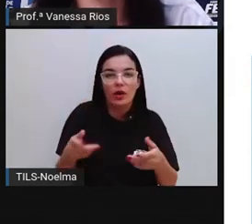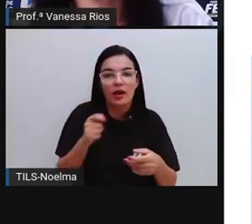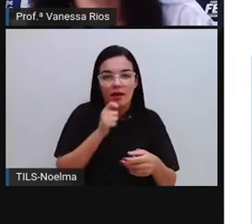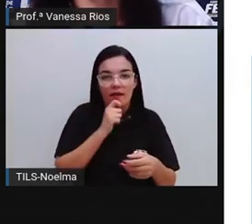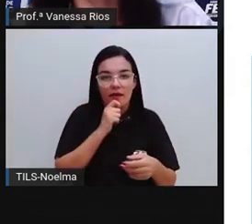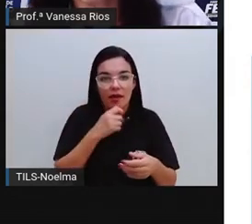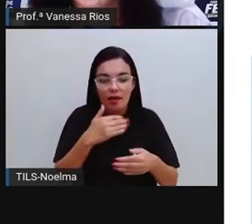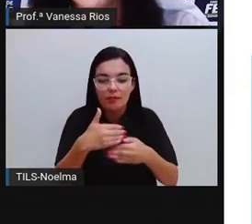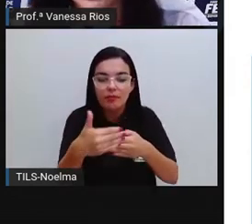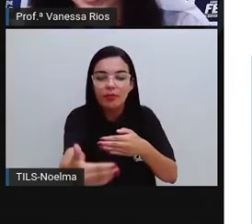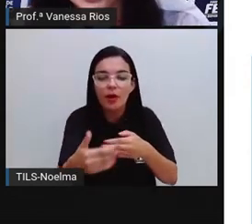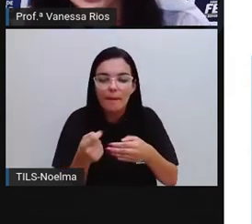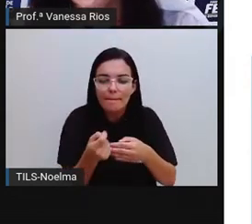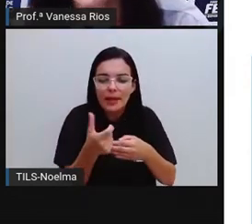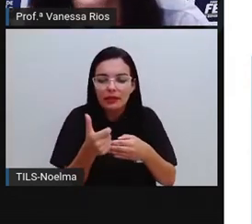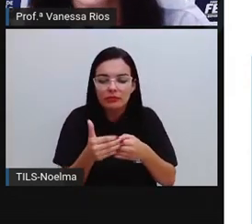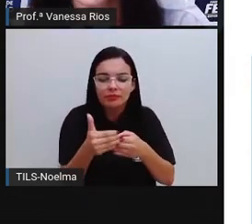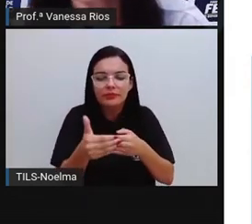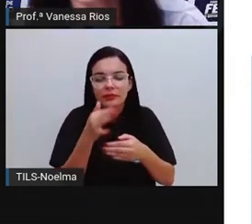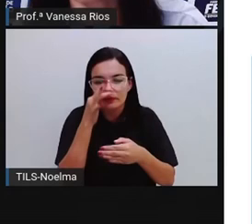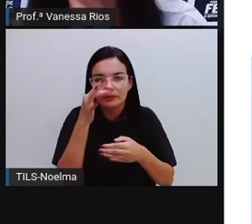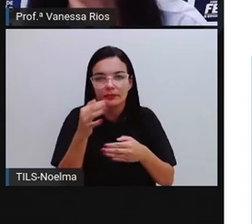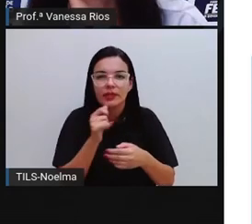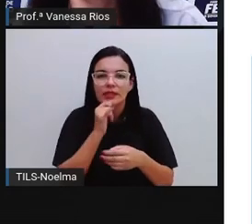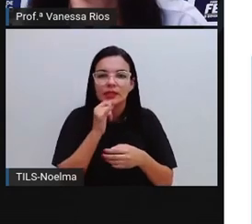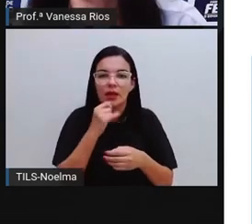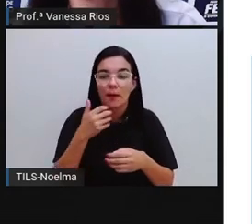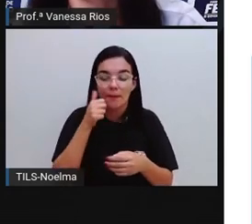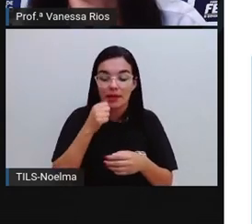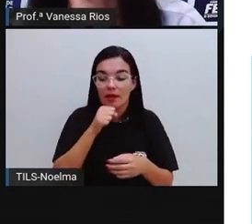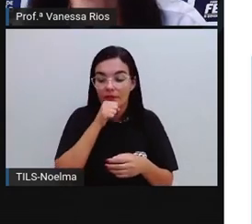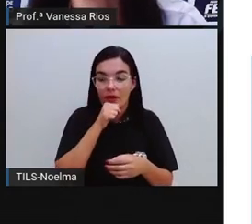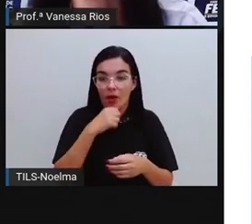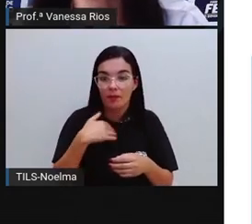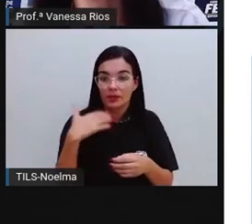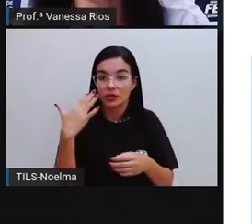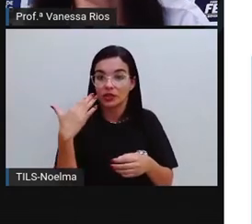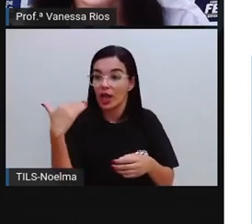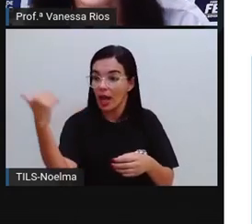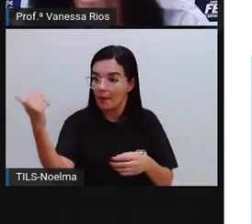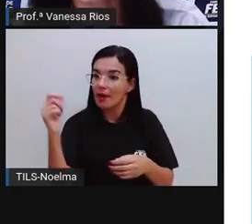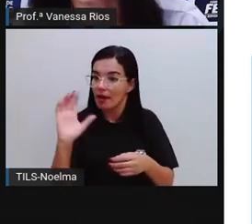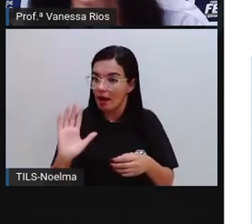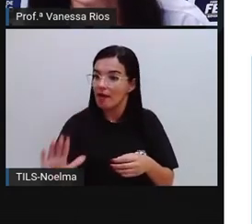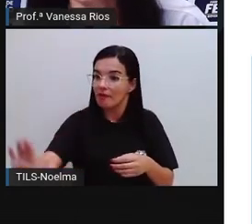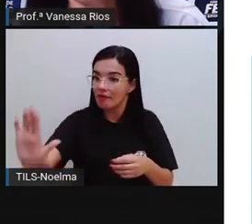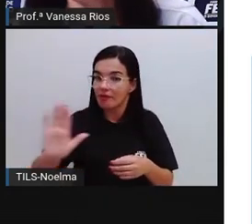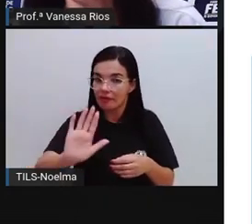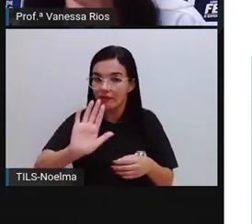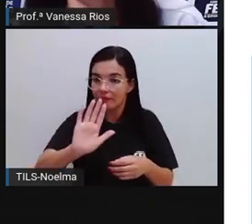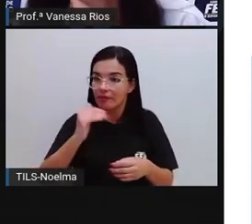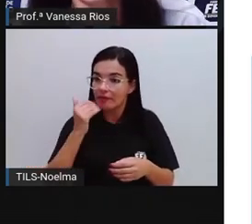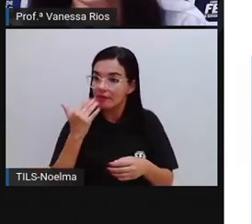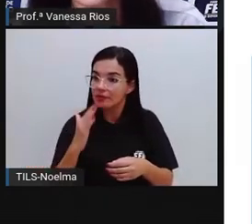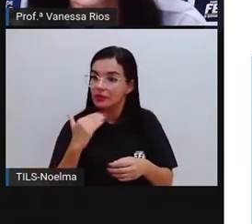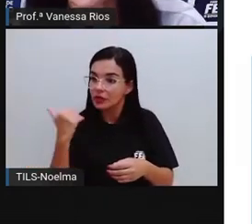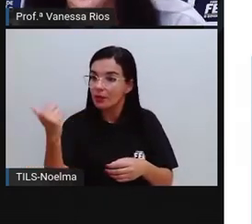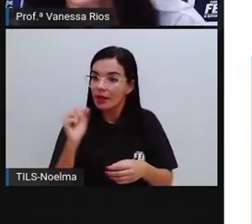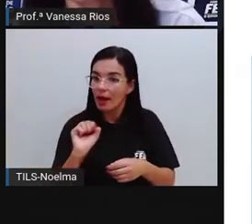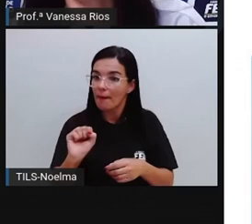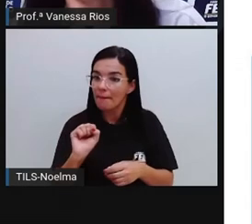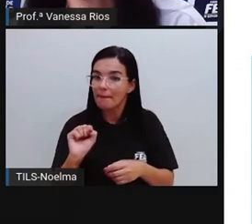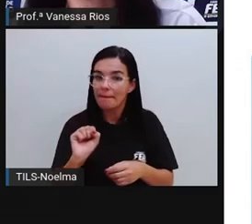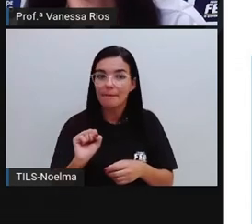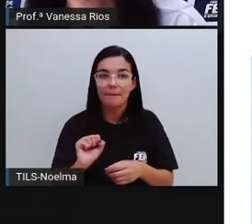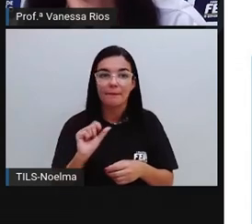vai acontecer no futuro mais próximo. Exemplo, minha avó me chamará. Então, a gente observa a finalização